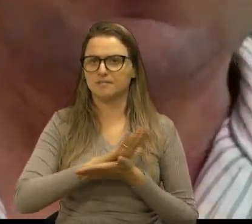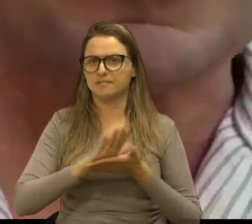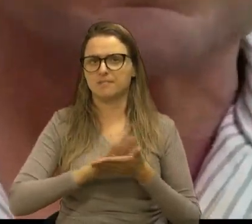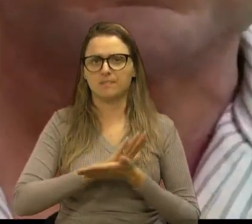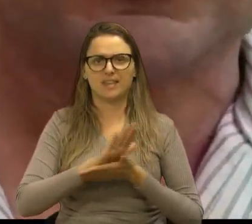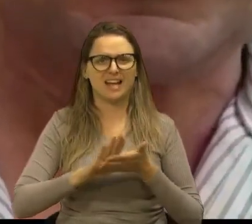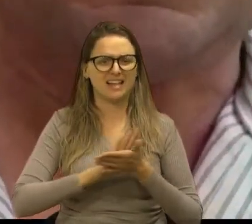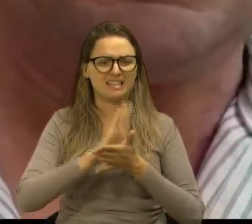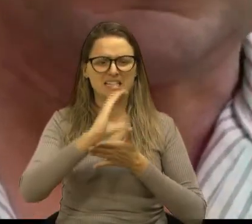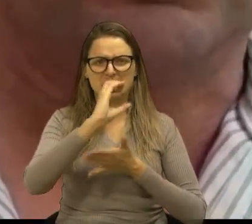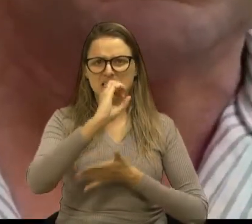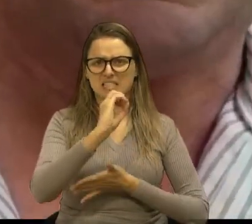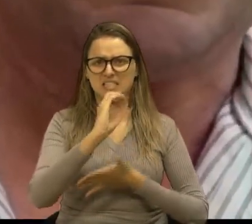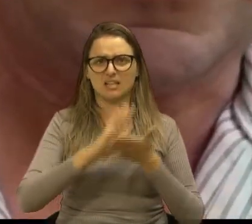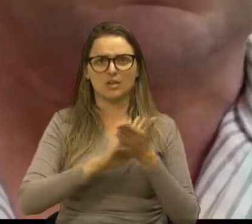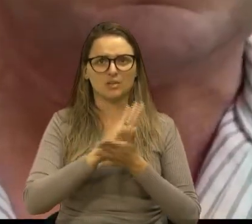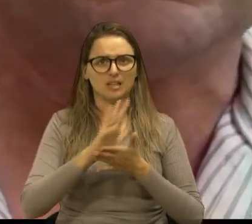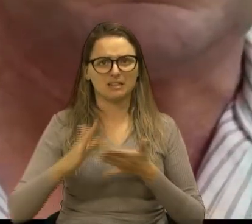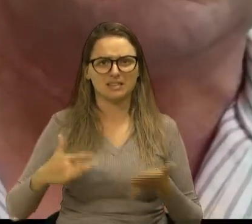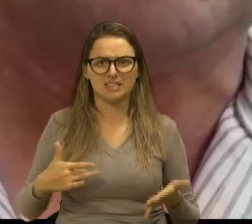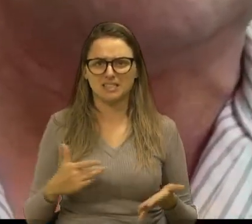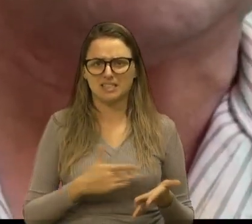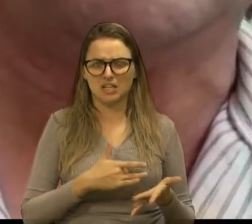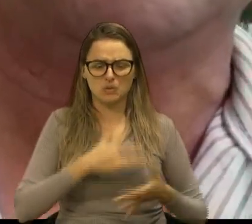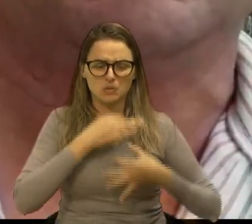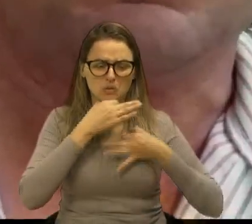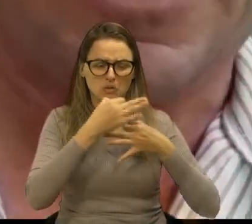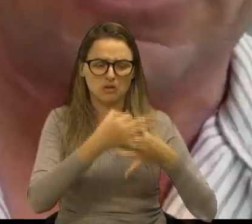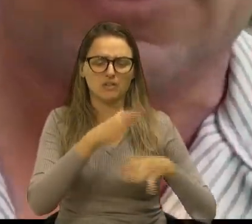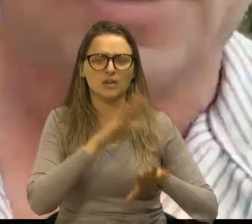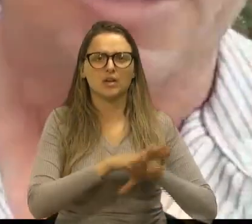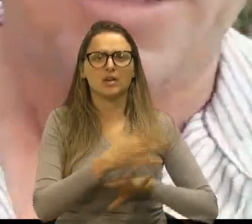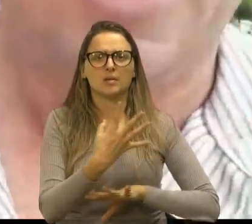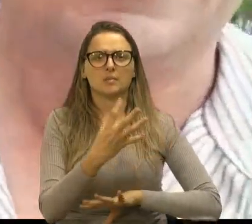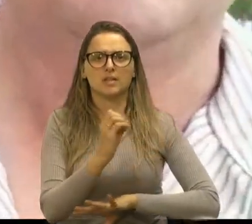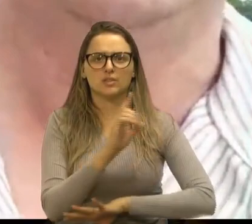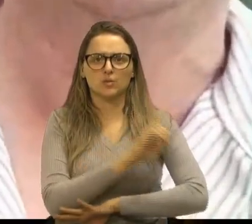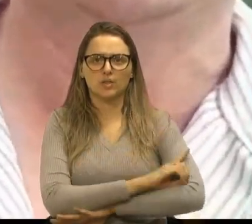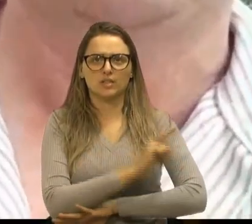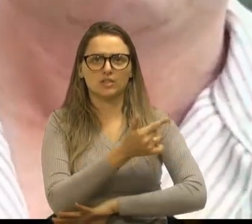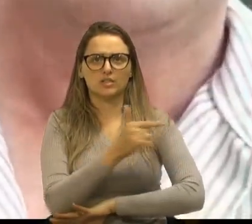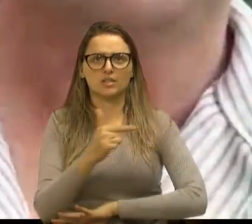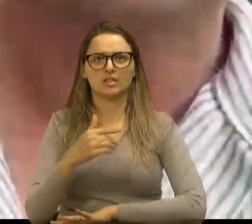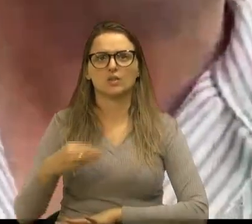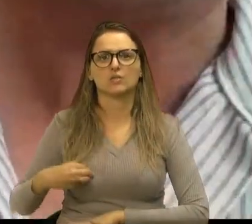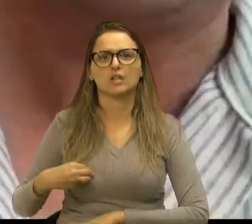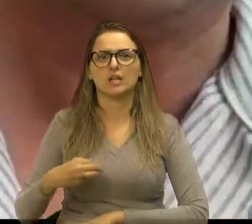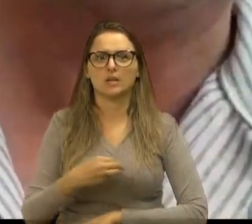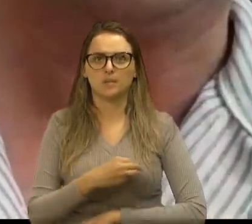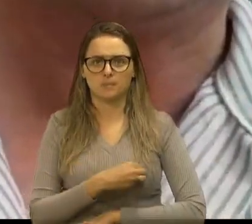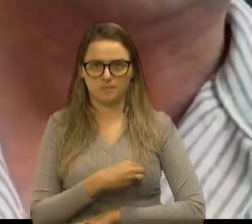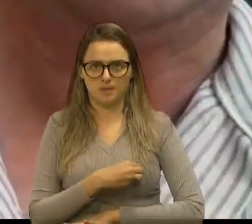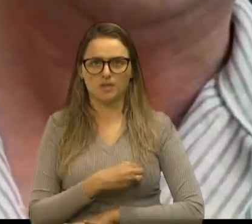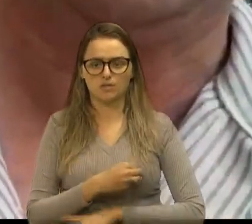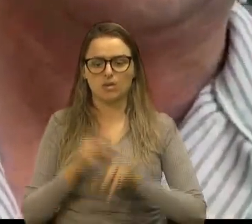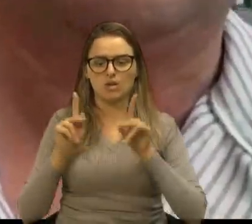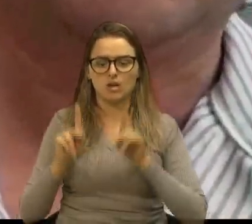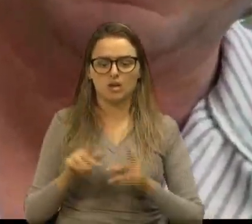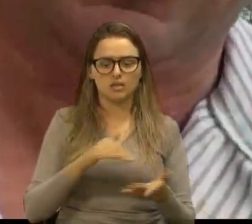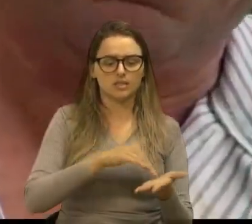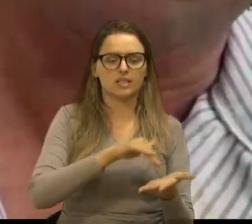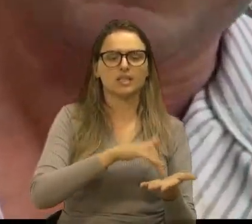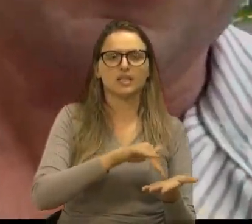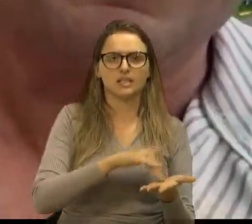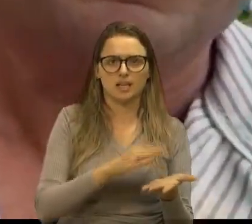zero mesmo, no atendimento de saúde precário. Mais de 40 dias já que não tem médico. Assim diz os atendentes que estavam